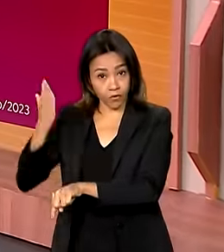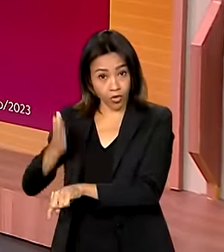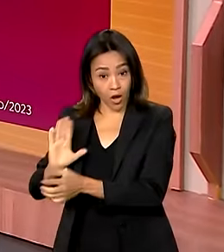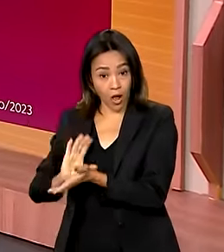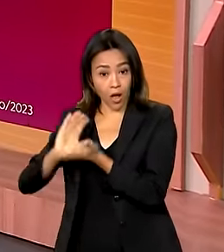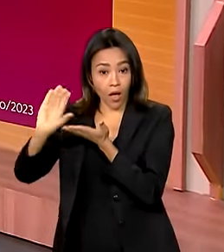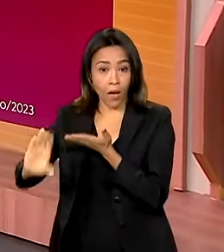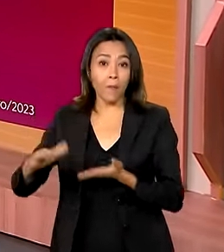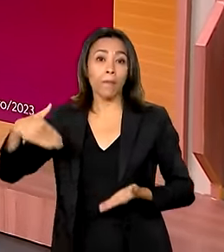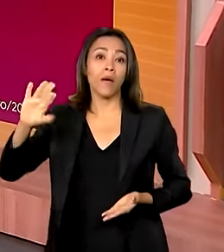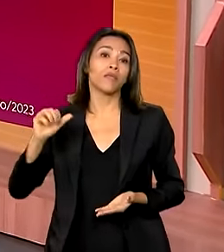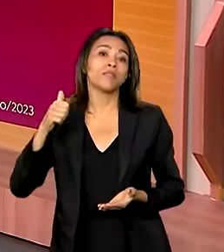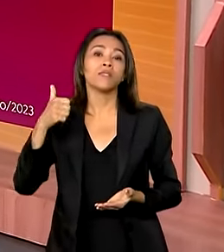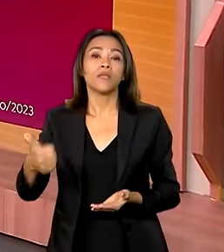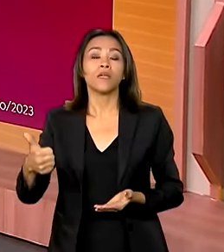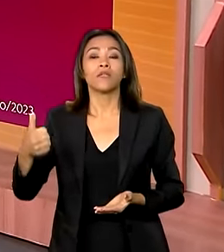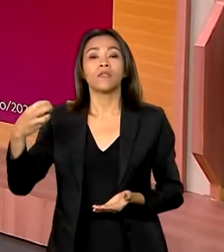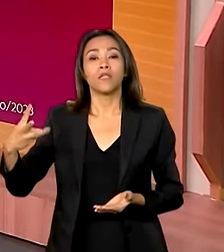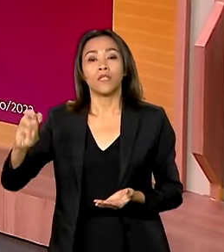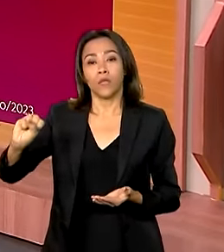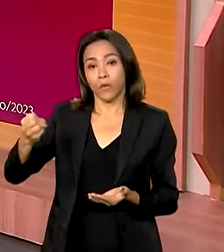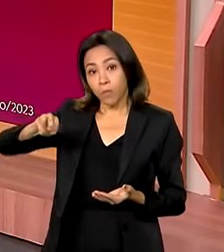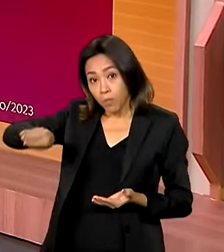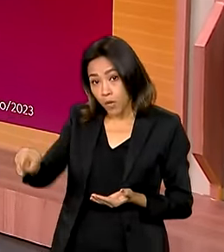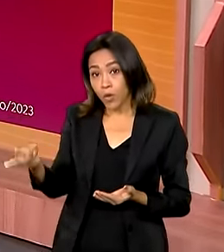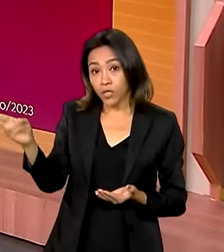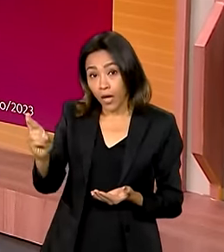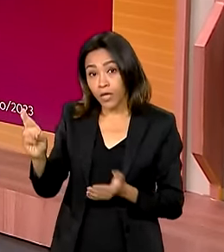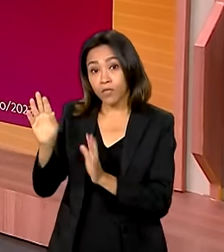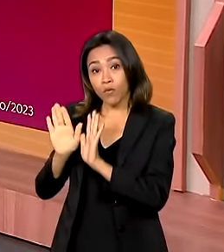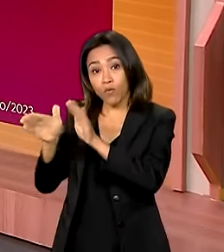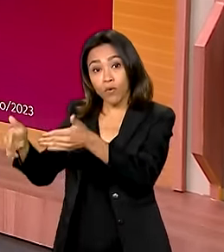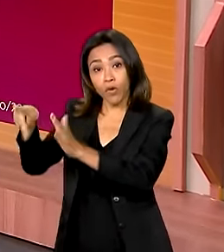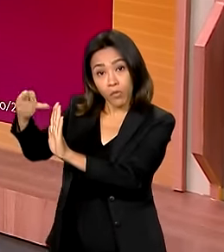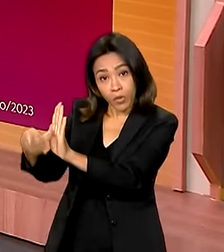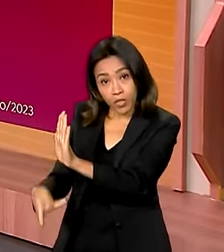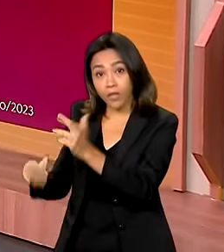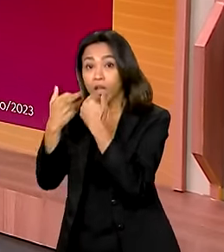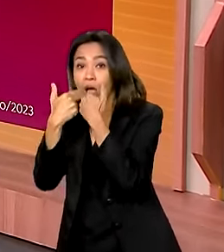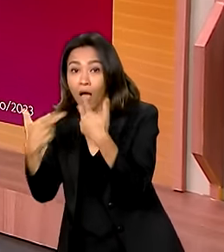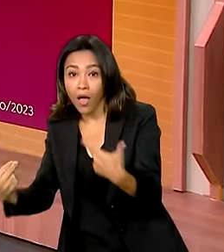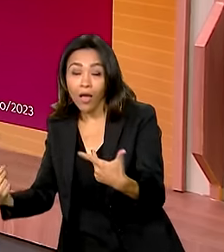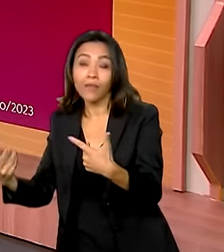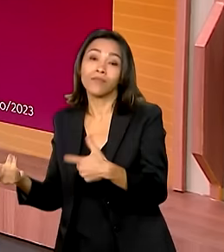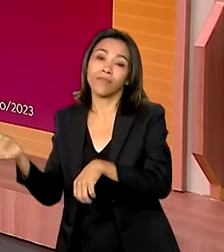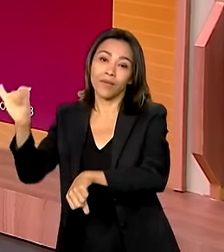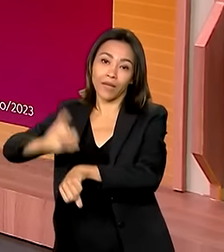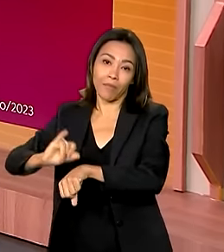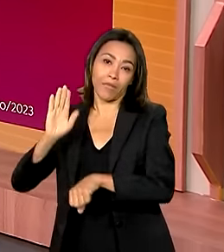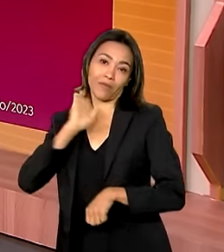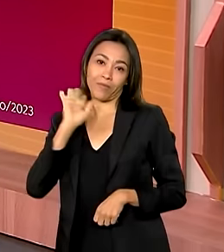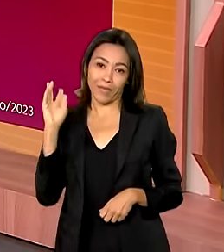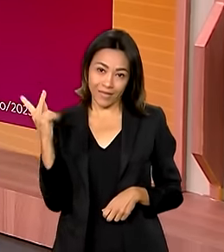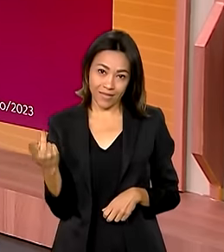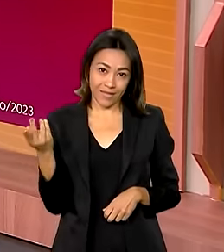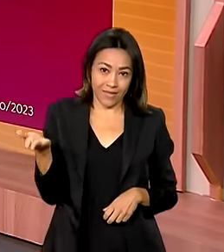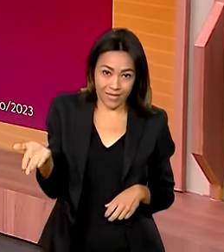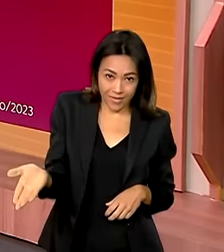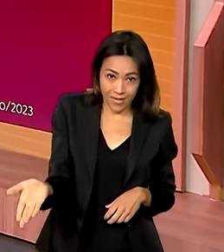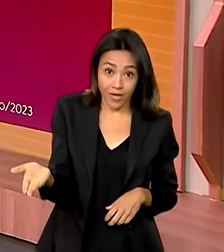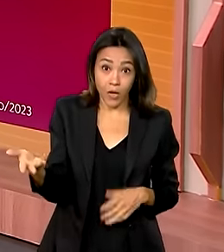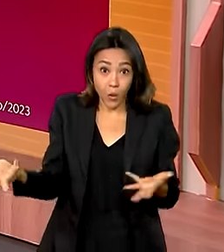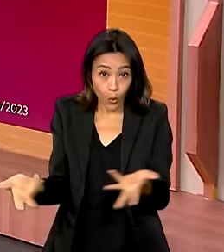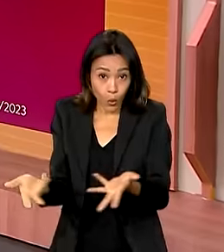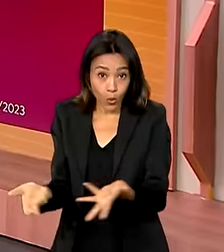138 milhões de reais para projetos de inovação em BH. A capital mineira tem